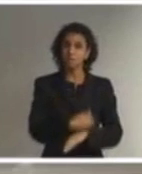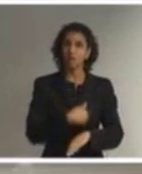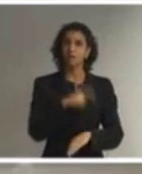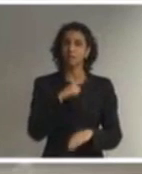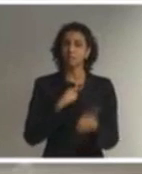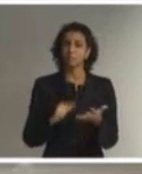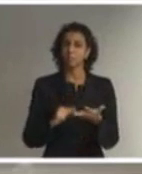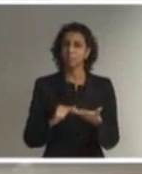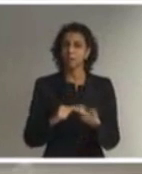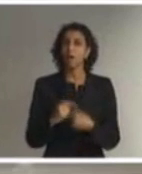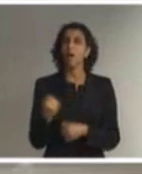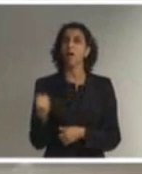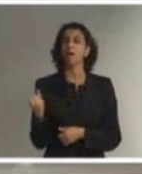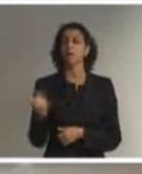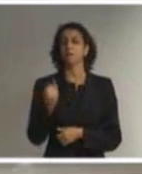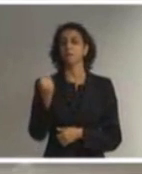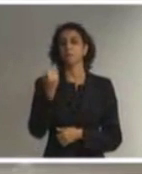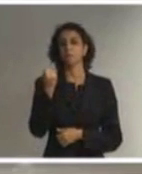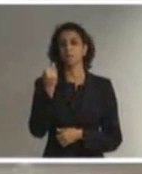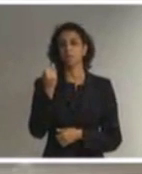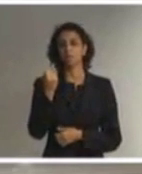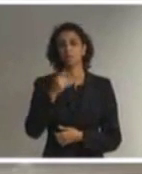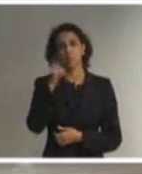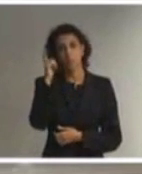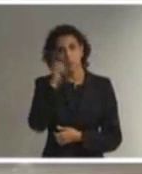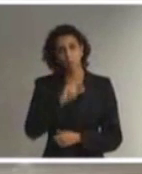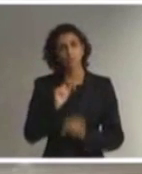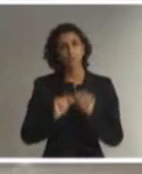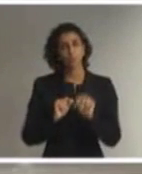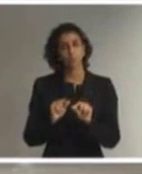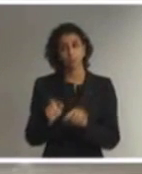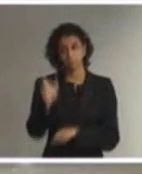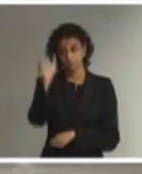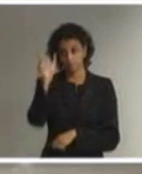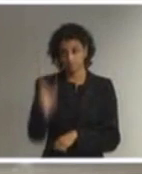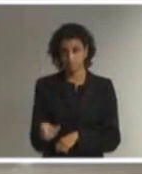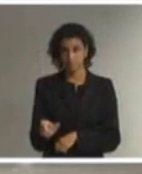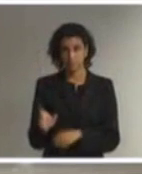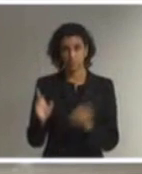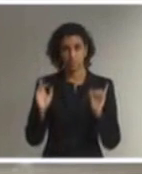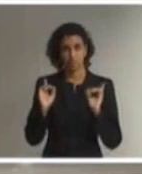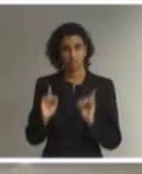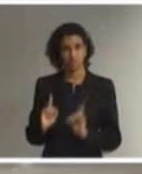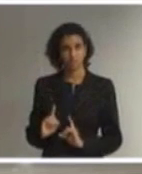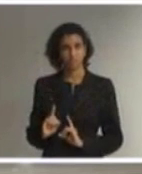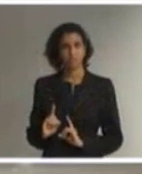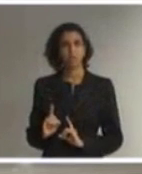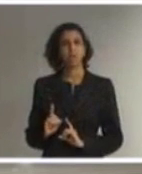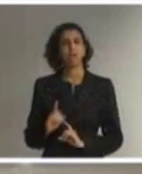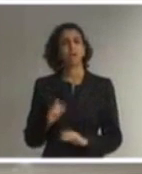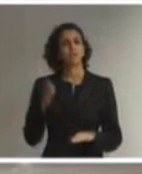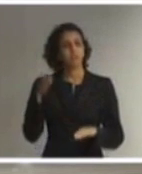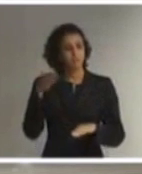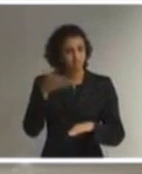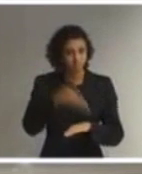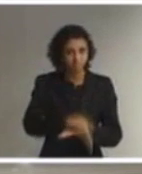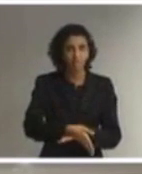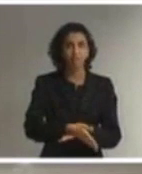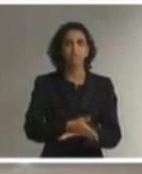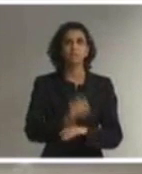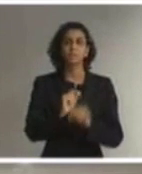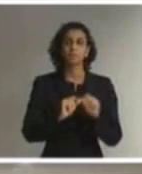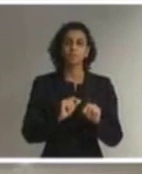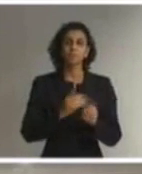importantes para fazer com que a pessoa acesse essa condição de